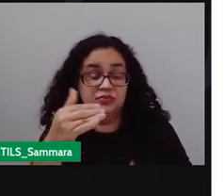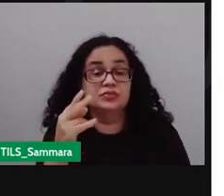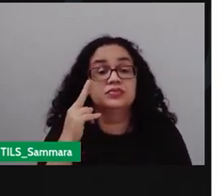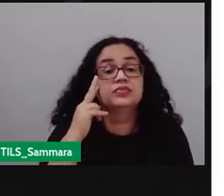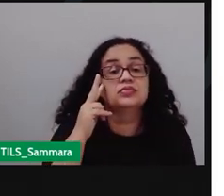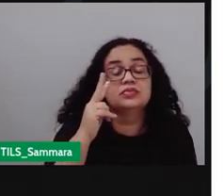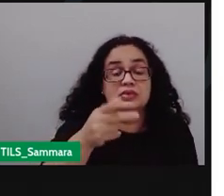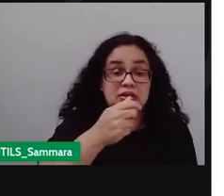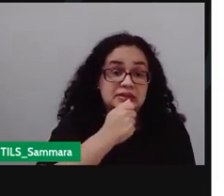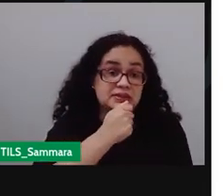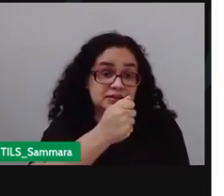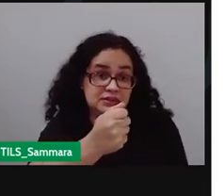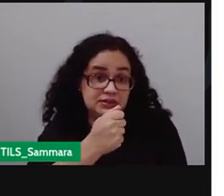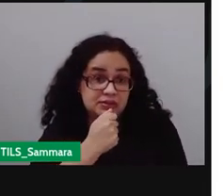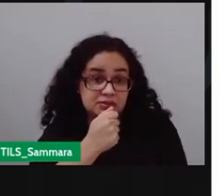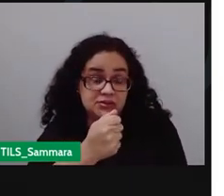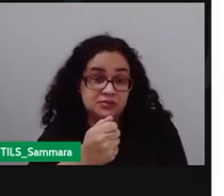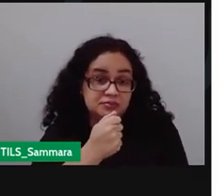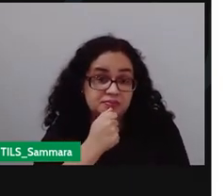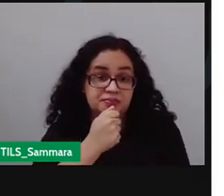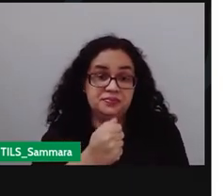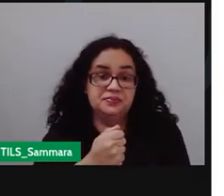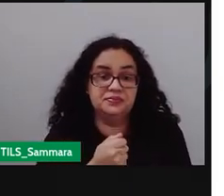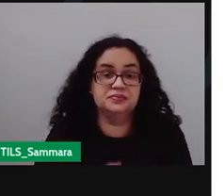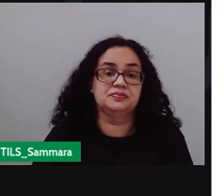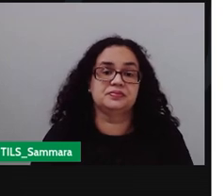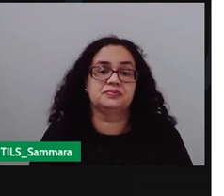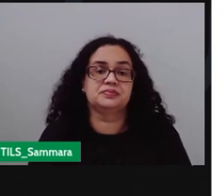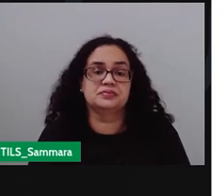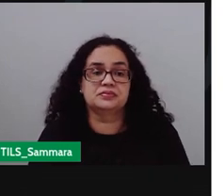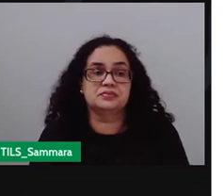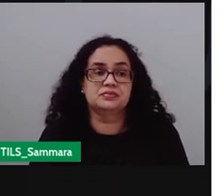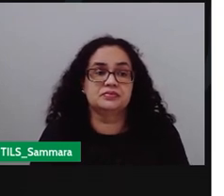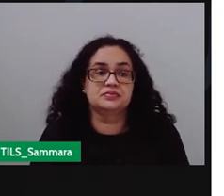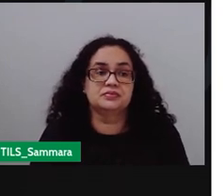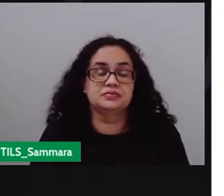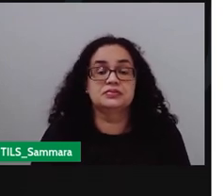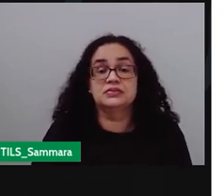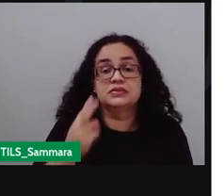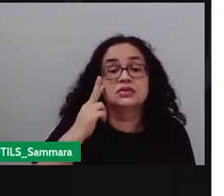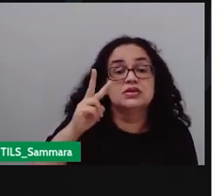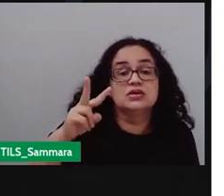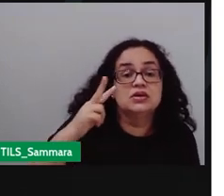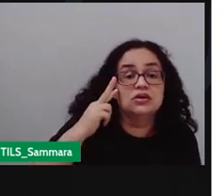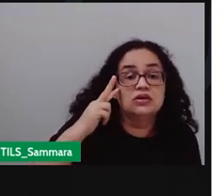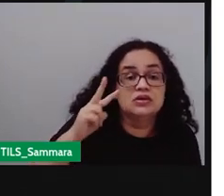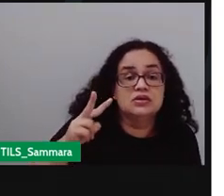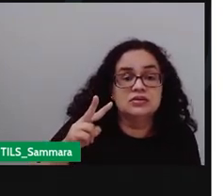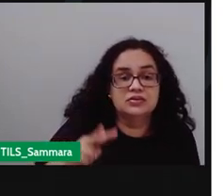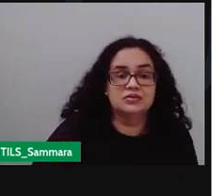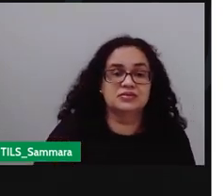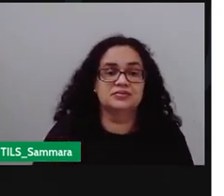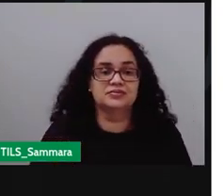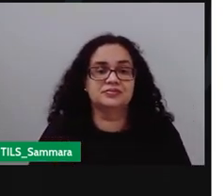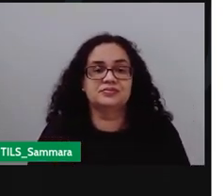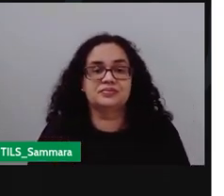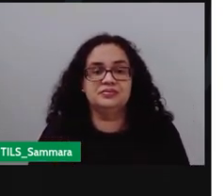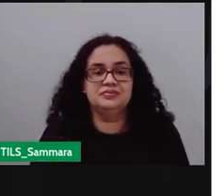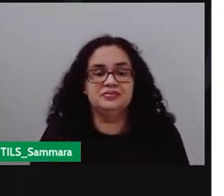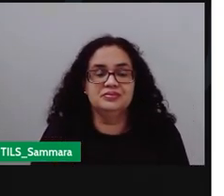entrevistado do fonte quem tem mais conhecimento sobre aquele assunto e o que contribuirá para enriquecer o texto.